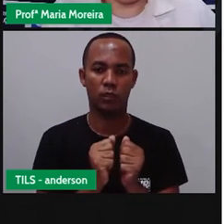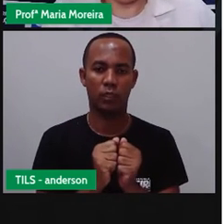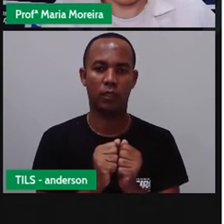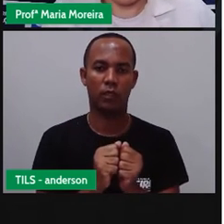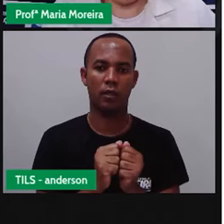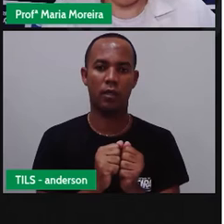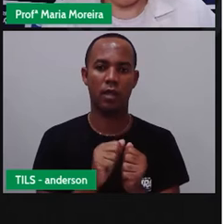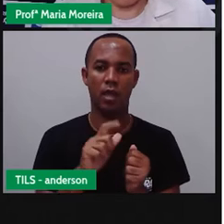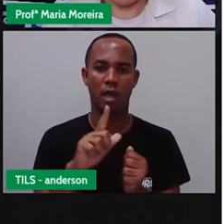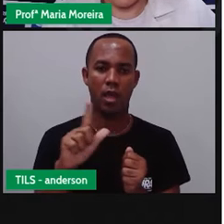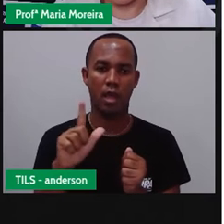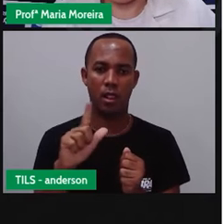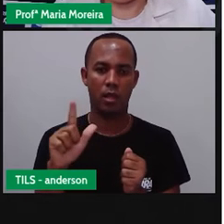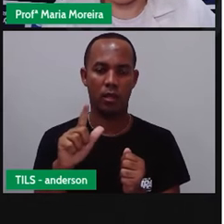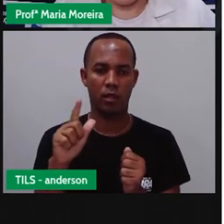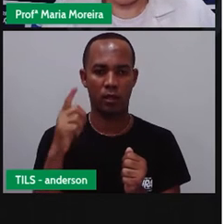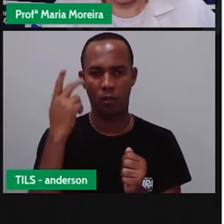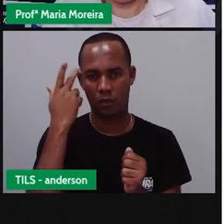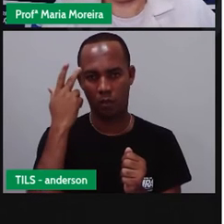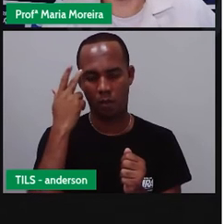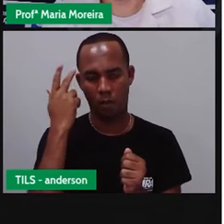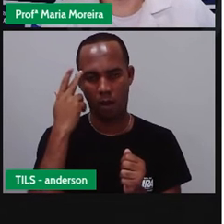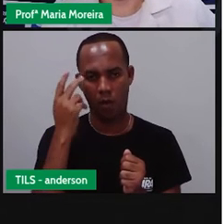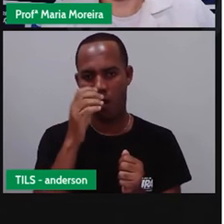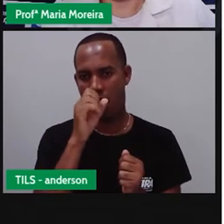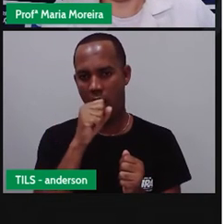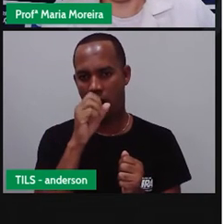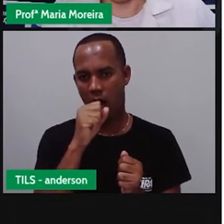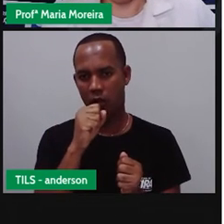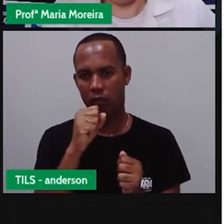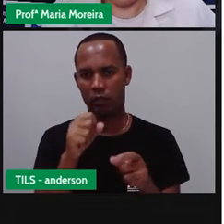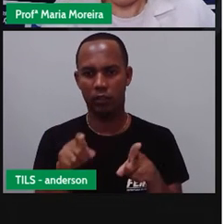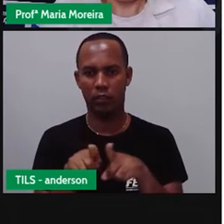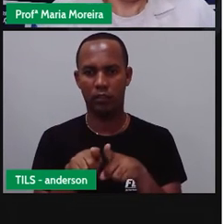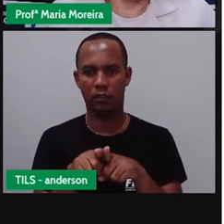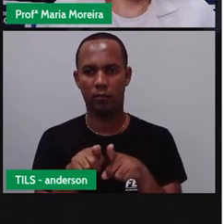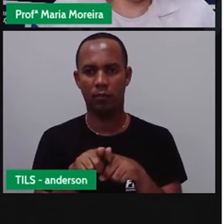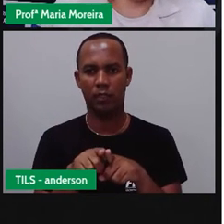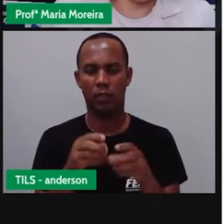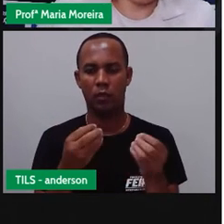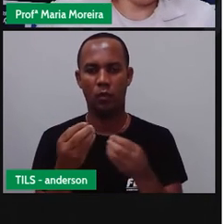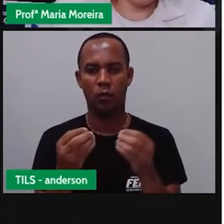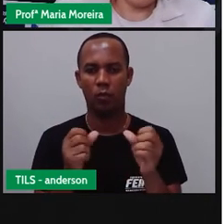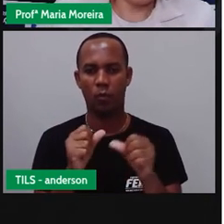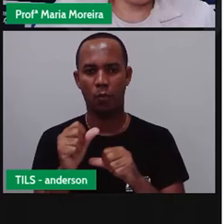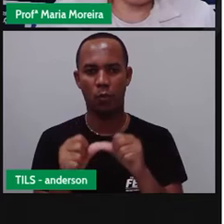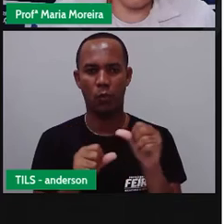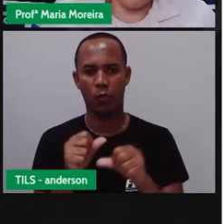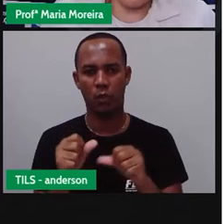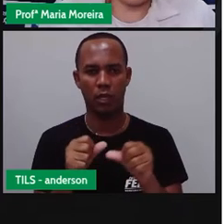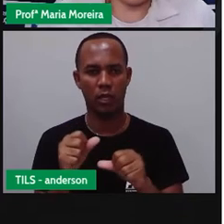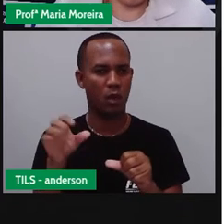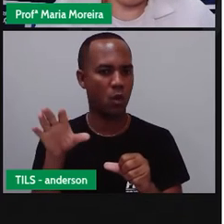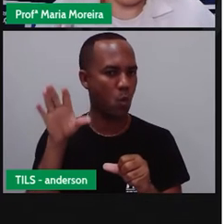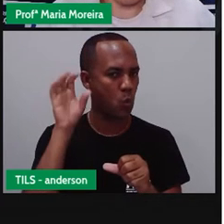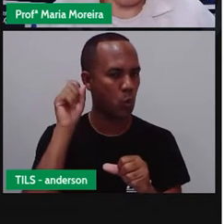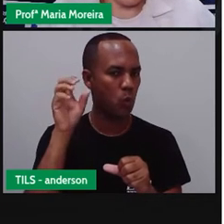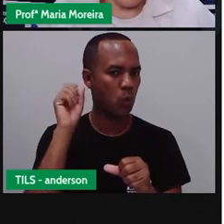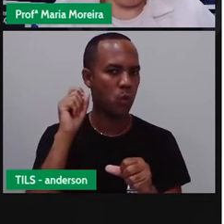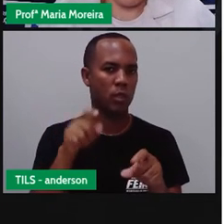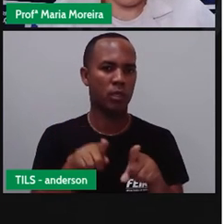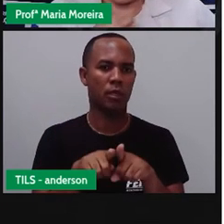você deixa de ter o L normal de laranja e passa a o quê? LI, LI. Muda o quê? O som. Então,